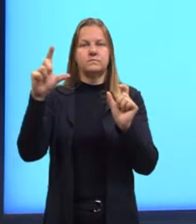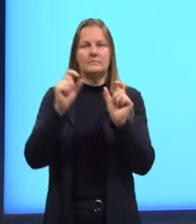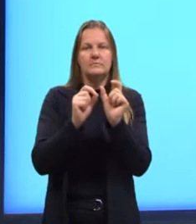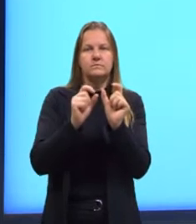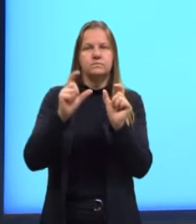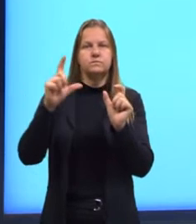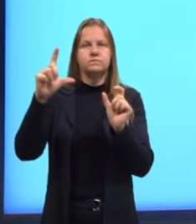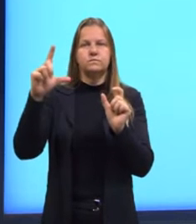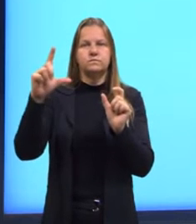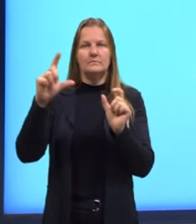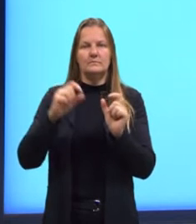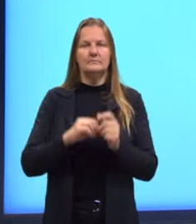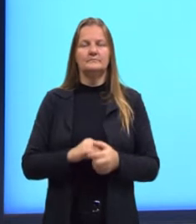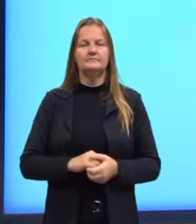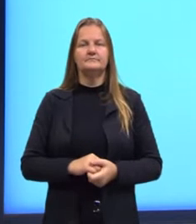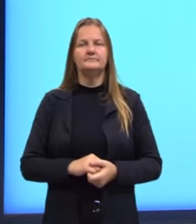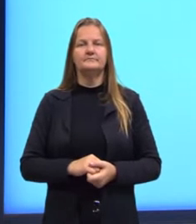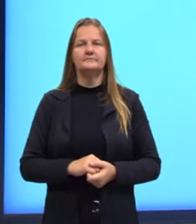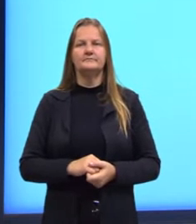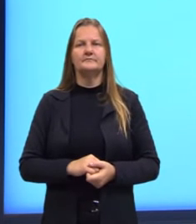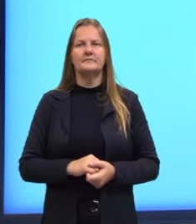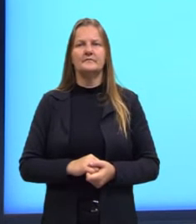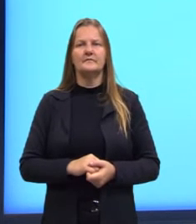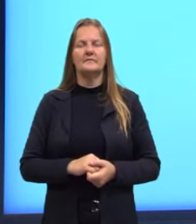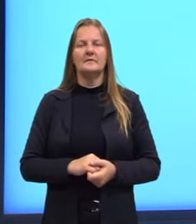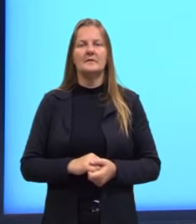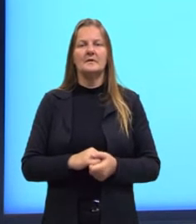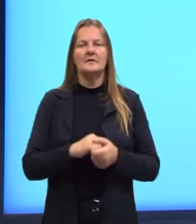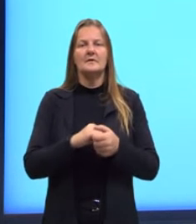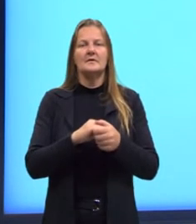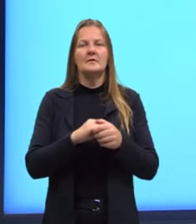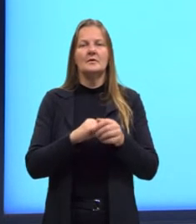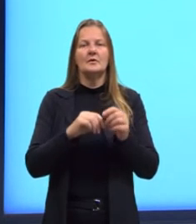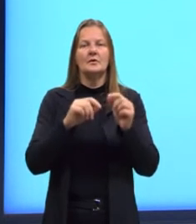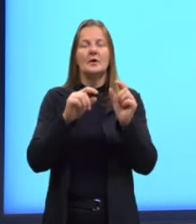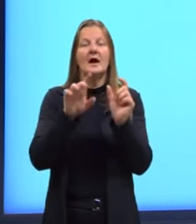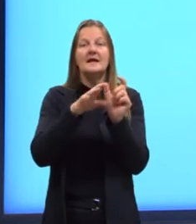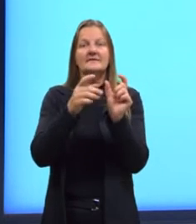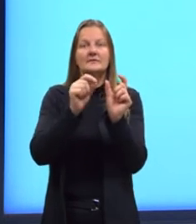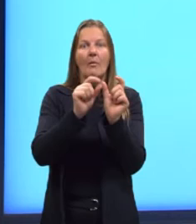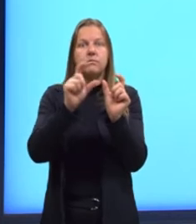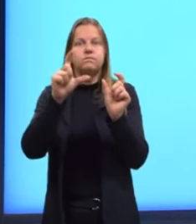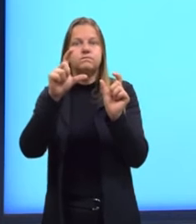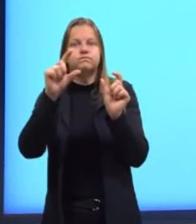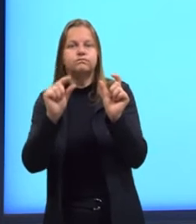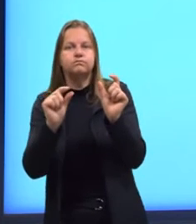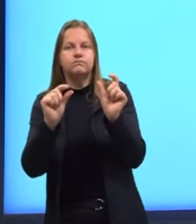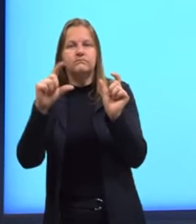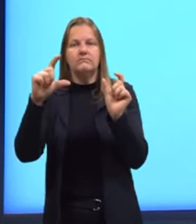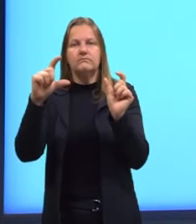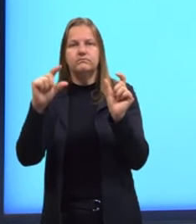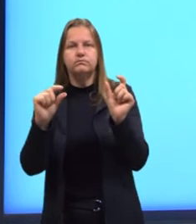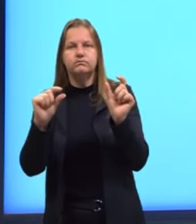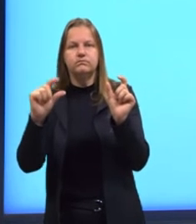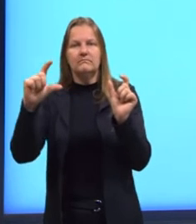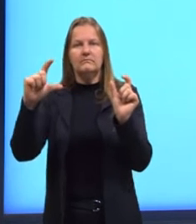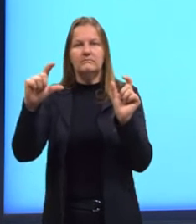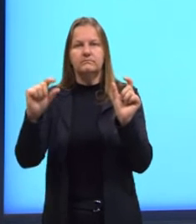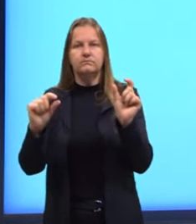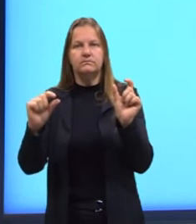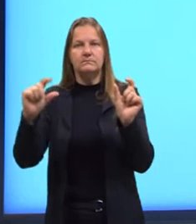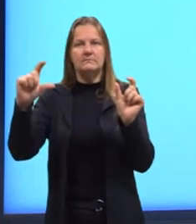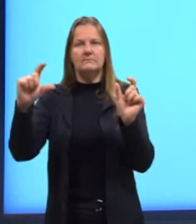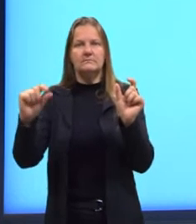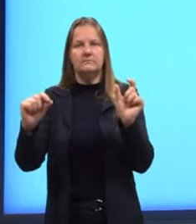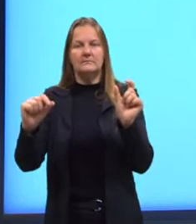então, é crescente. A sequência oscilante, quando os termos crescem e decrescem, então não tem